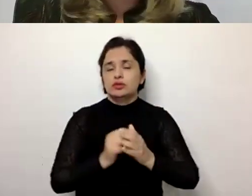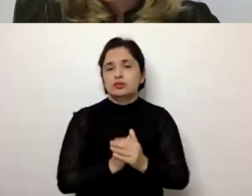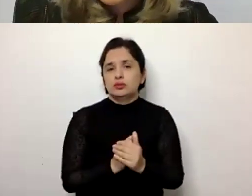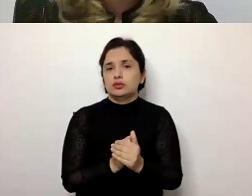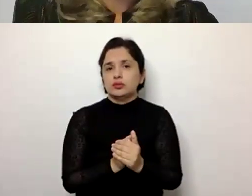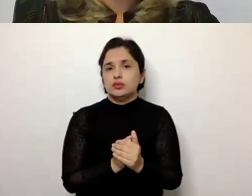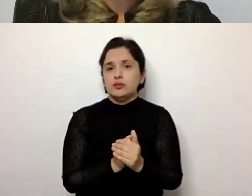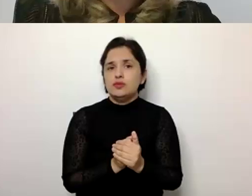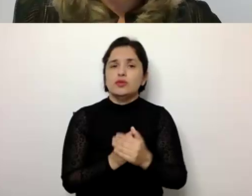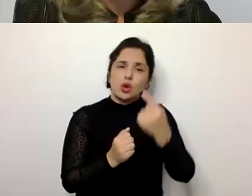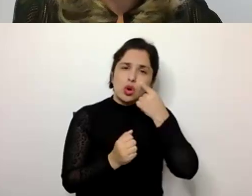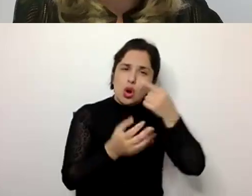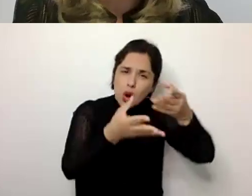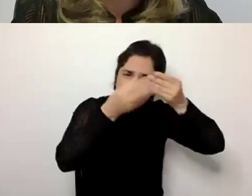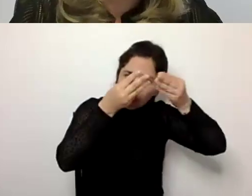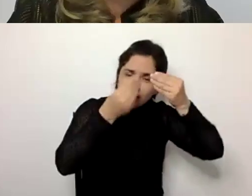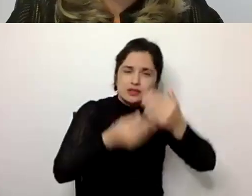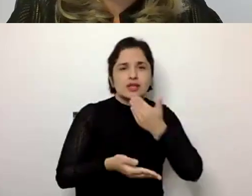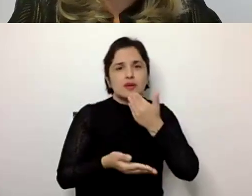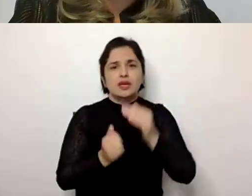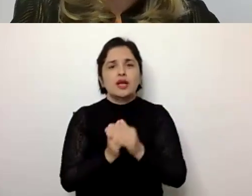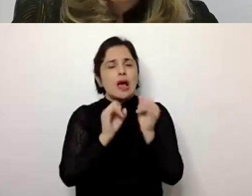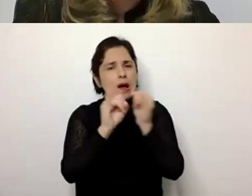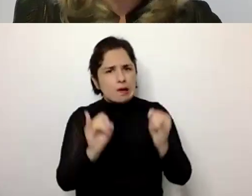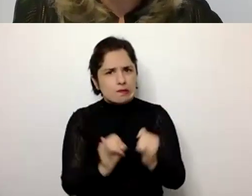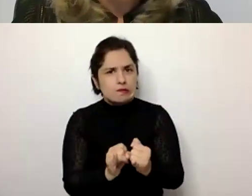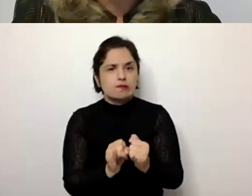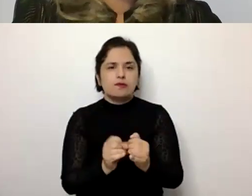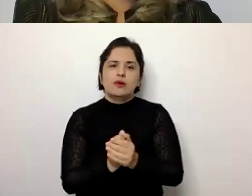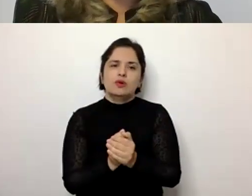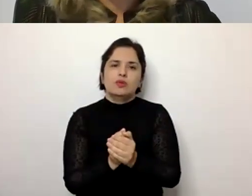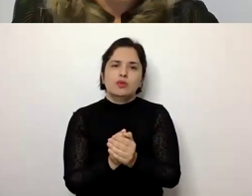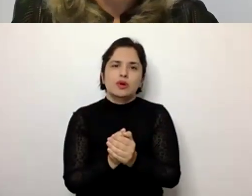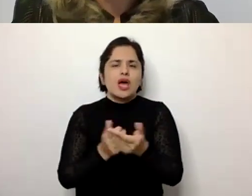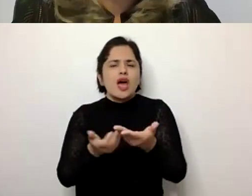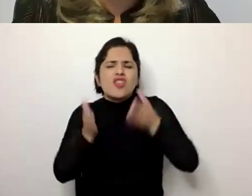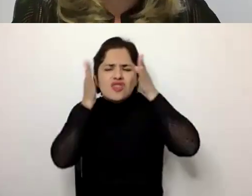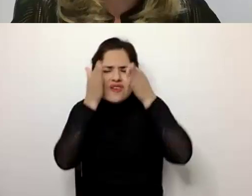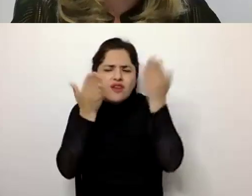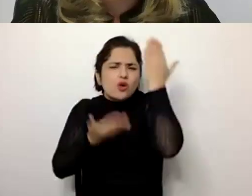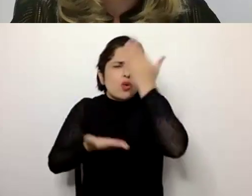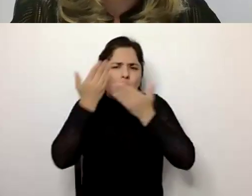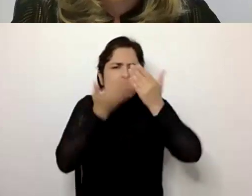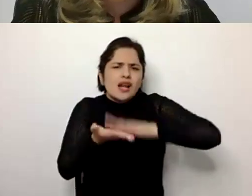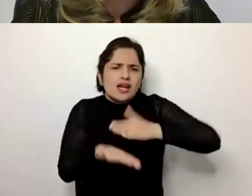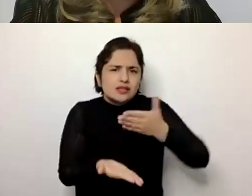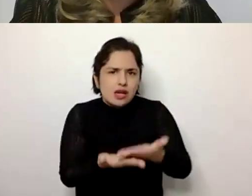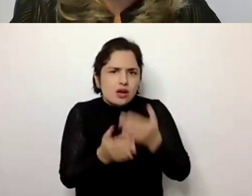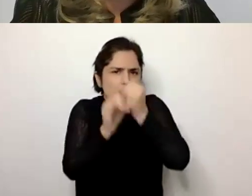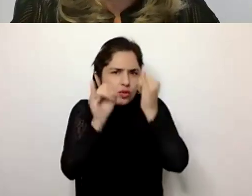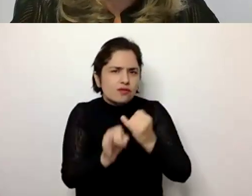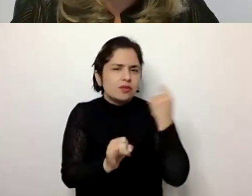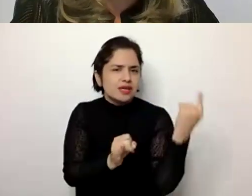ao conhecimento, há também formas de tratar da saúde, de cuidar da saúde de uma forma geral.